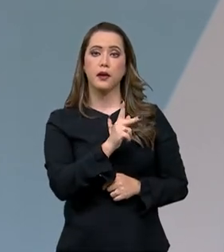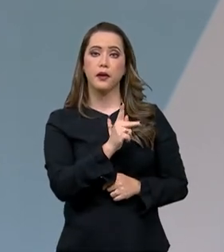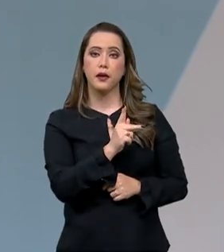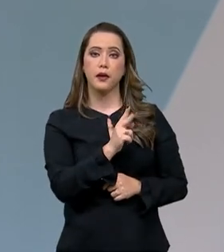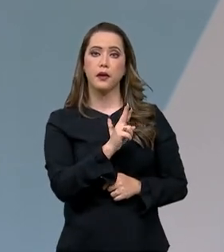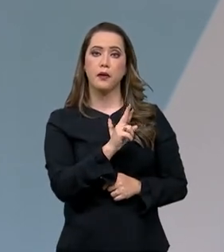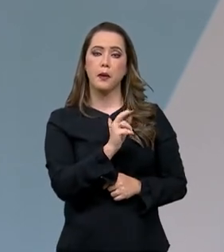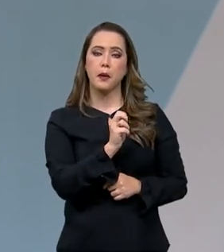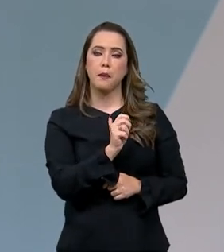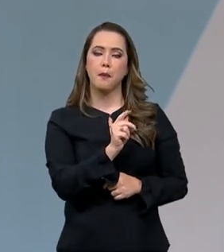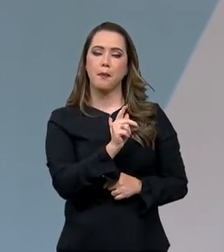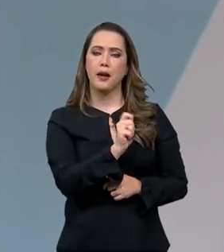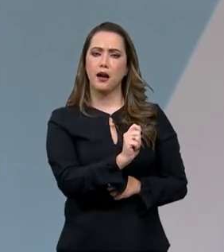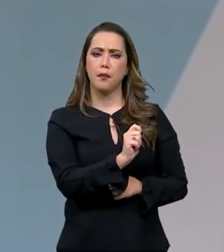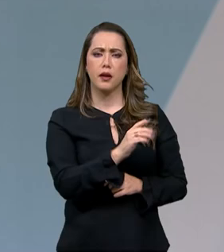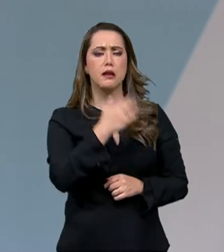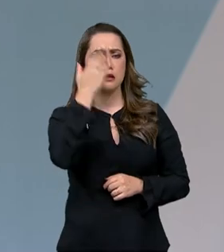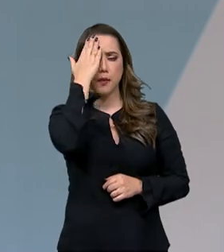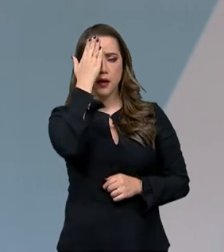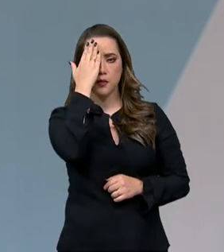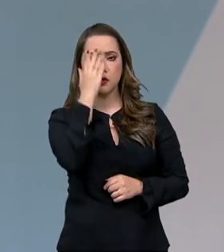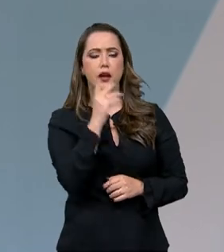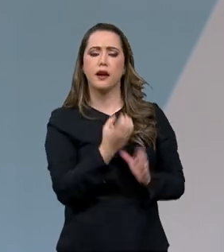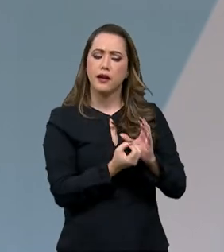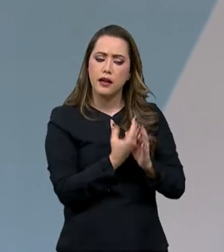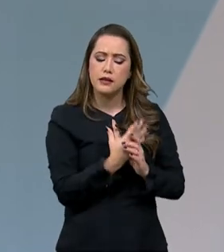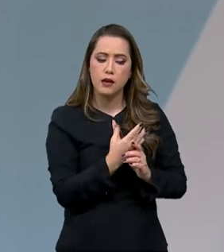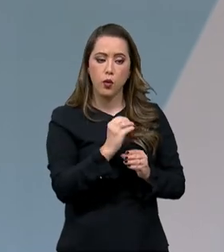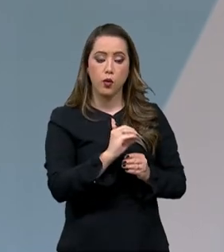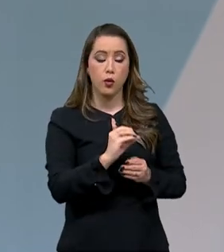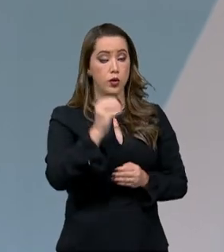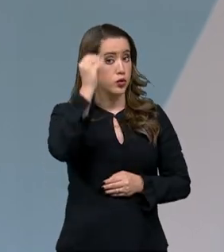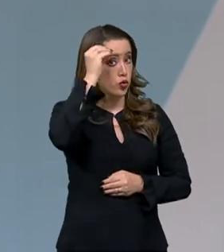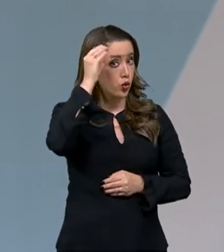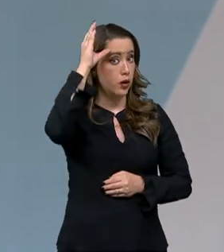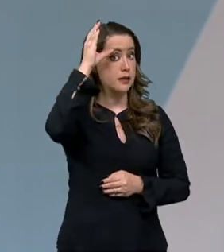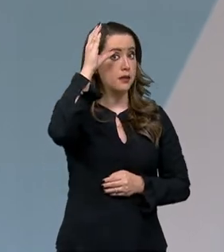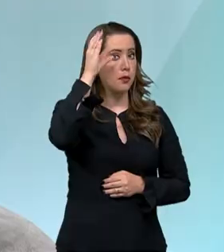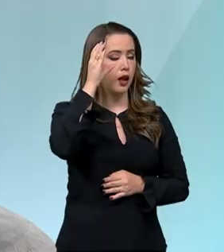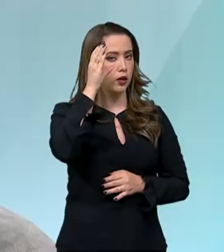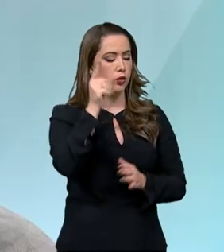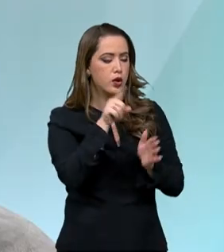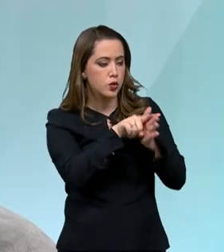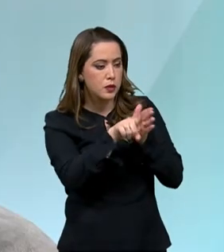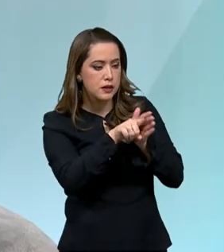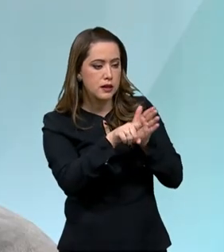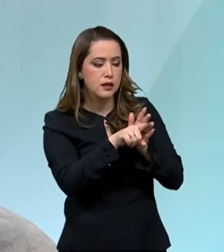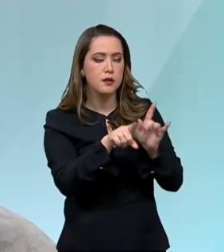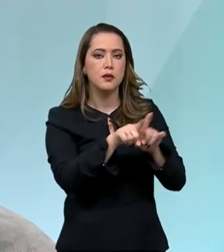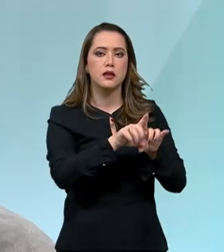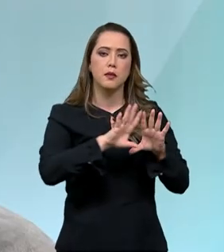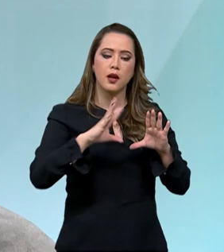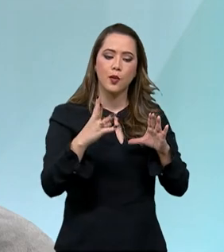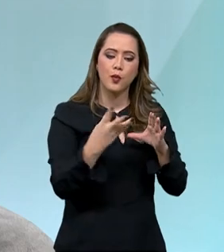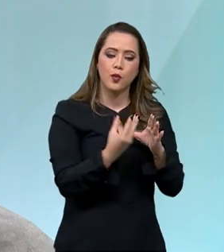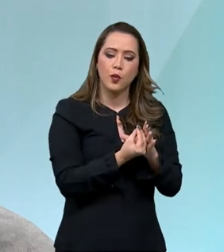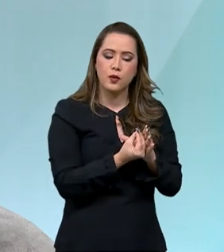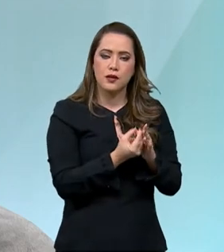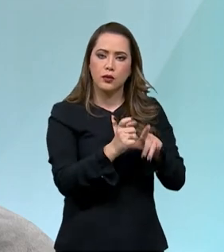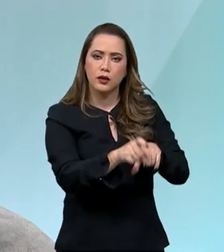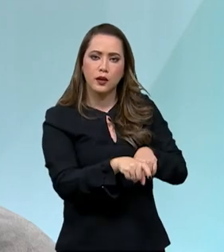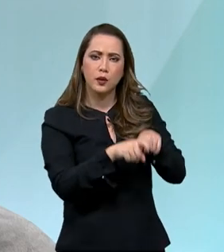foco na geração de conhecimentos, mas vai muito além disso, né? Tem, por exemplo, a preocupação em promover a inclusão produtiva,